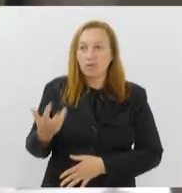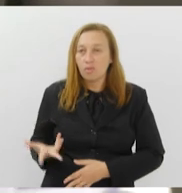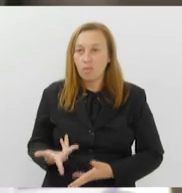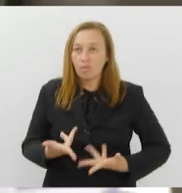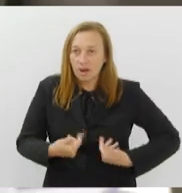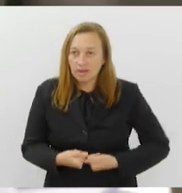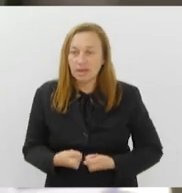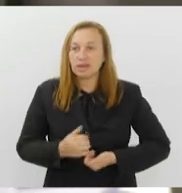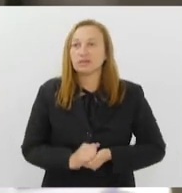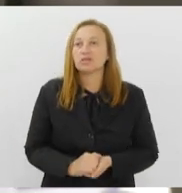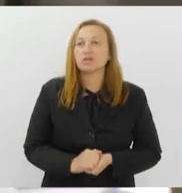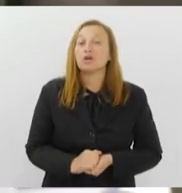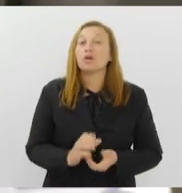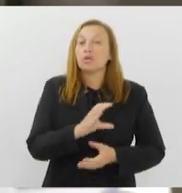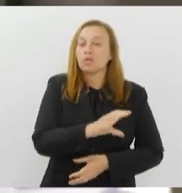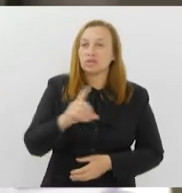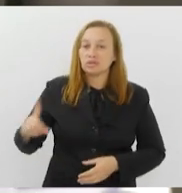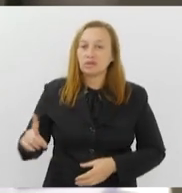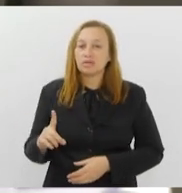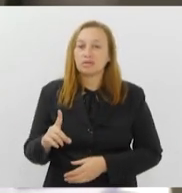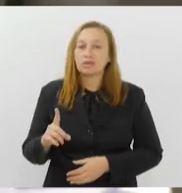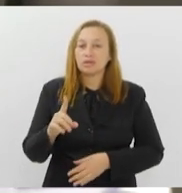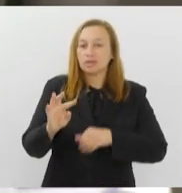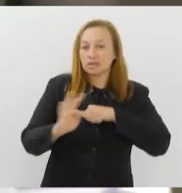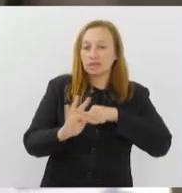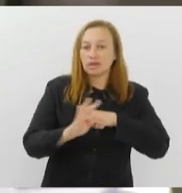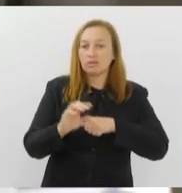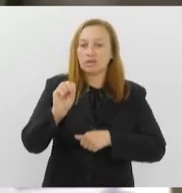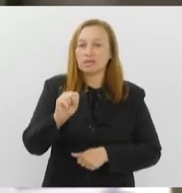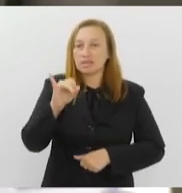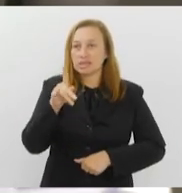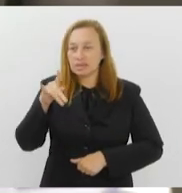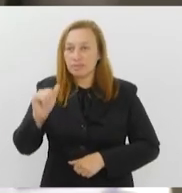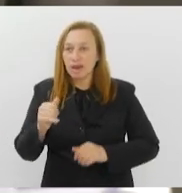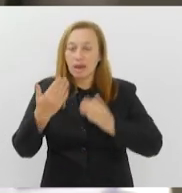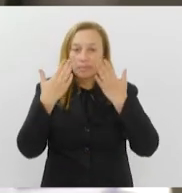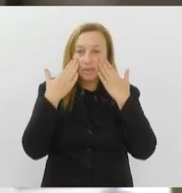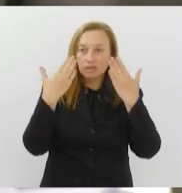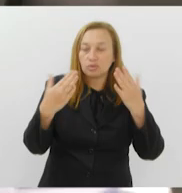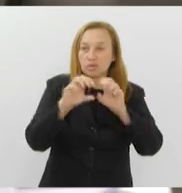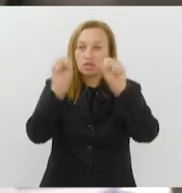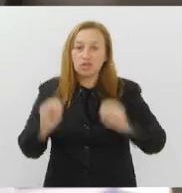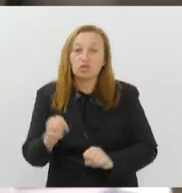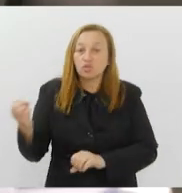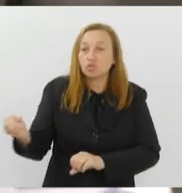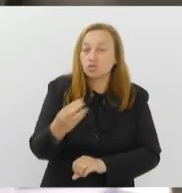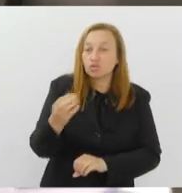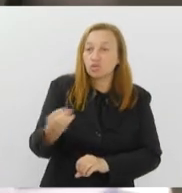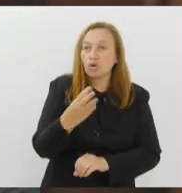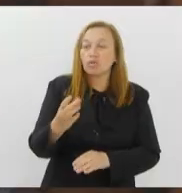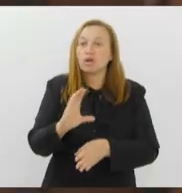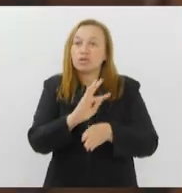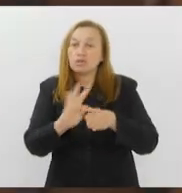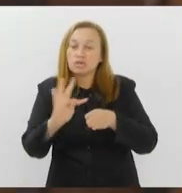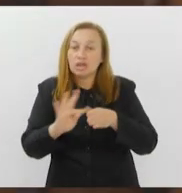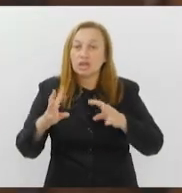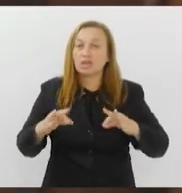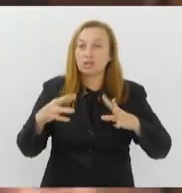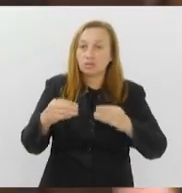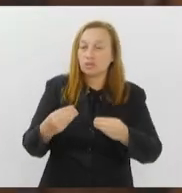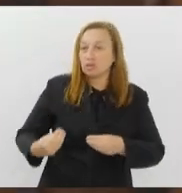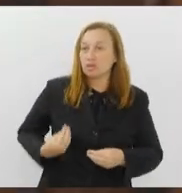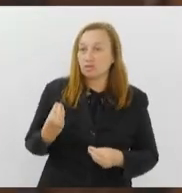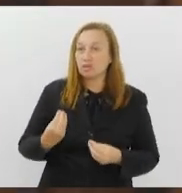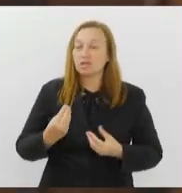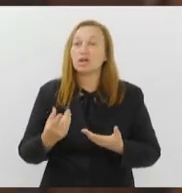O coordenador técnico do CIPIA apresentou o sistema e como funciona a nova versão aos conselheiros presentes e destacou a